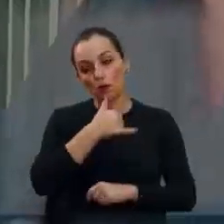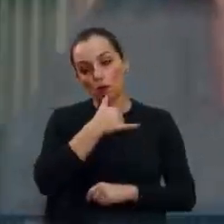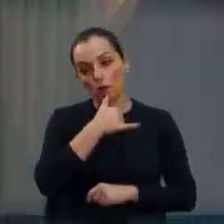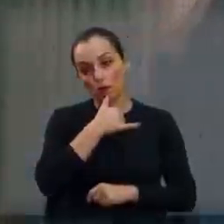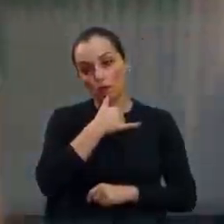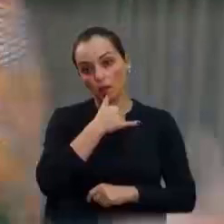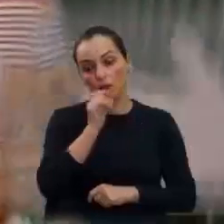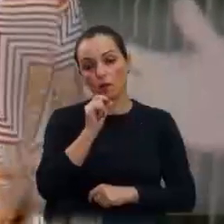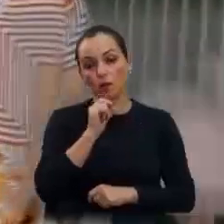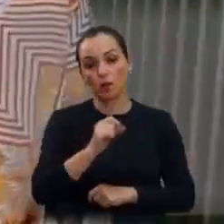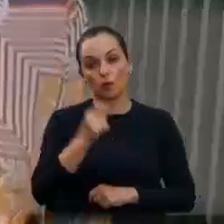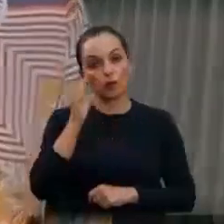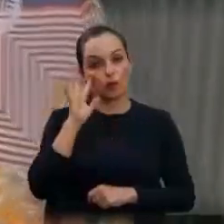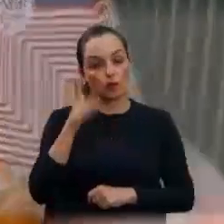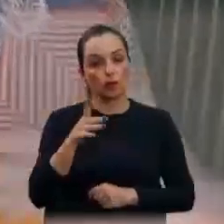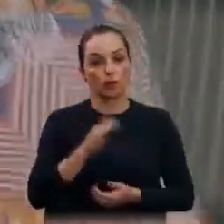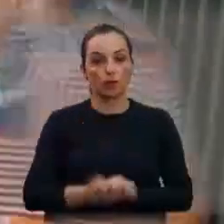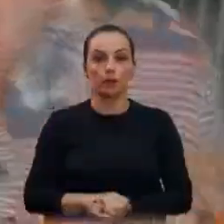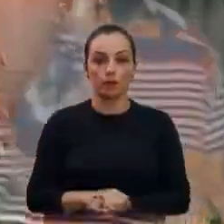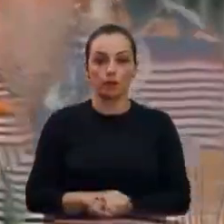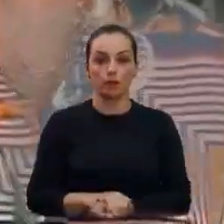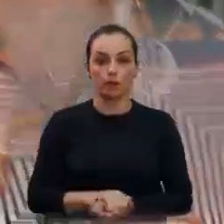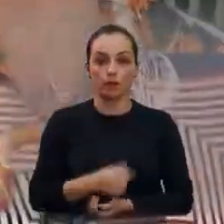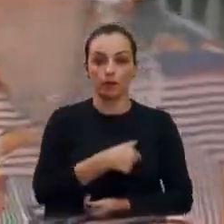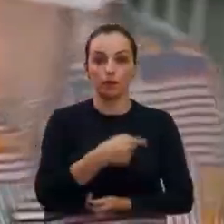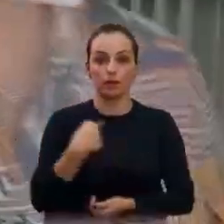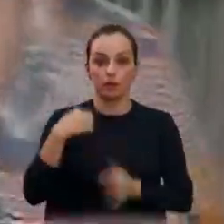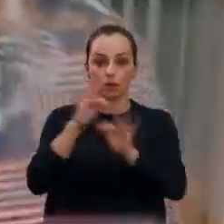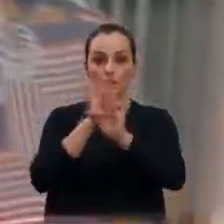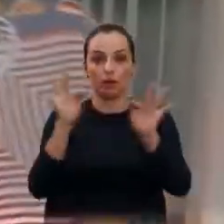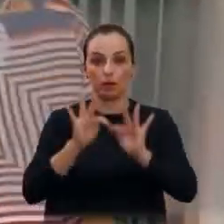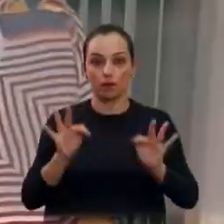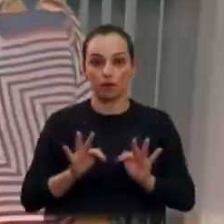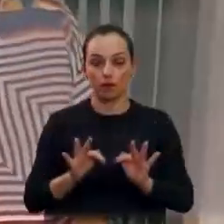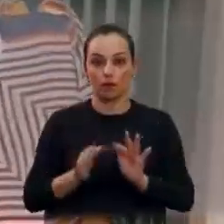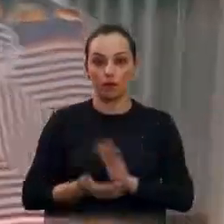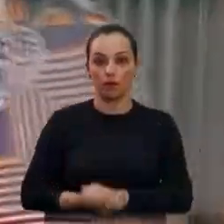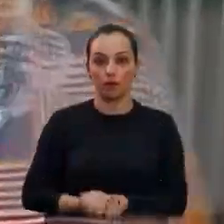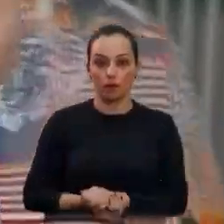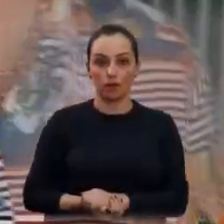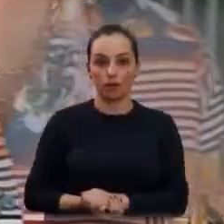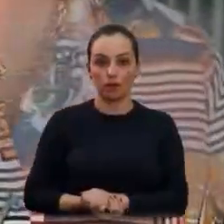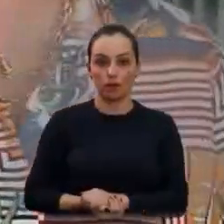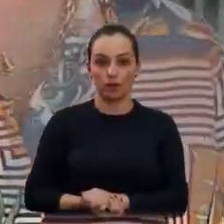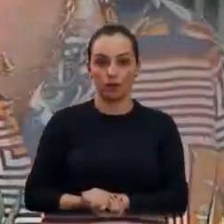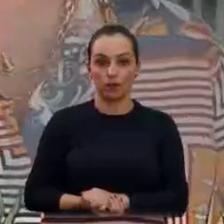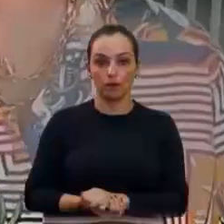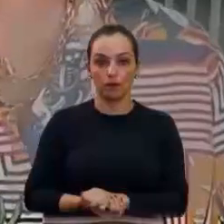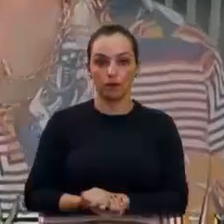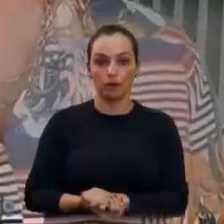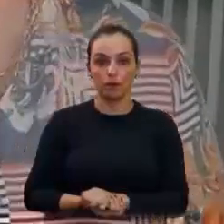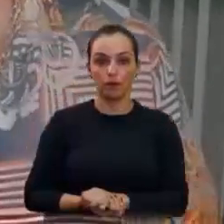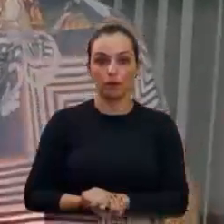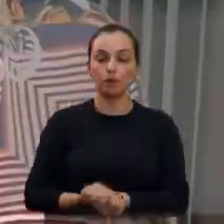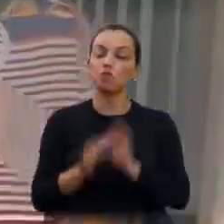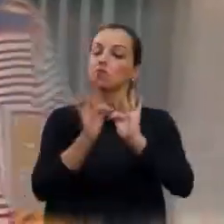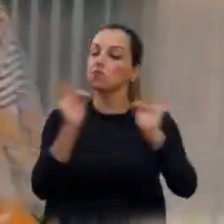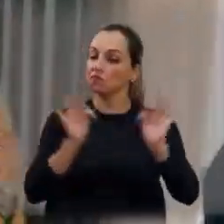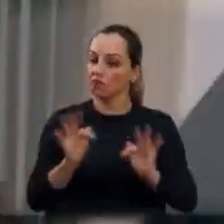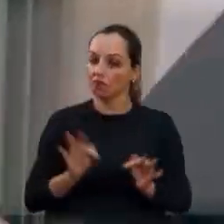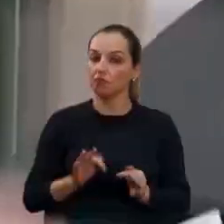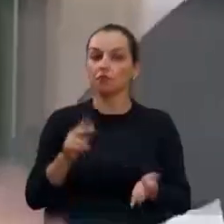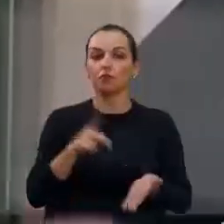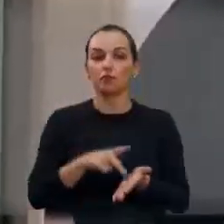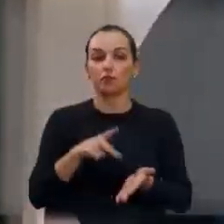não foram contemplados. Infelizmente, mas a gente está bem feliz, viu? Com essa... Nossa, bem feliz, né? Com certeza.